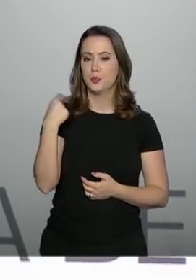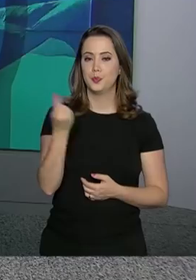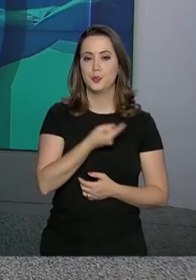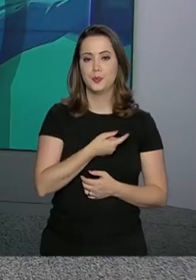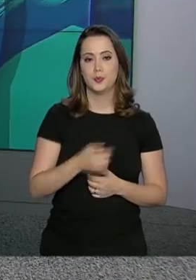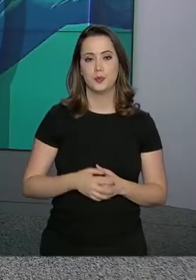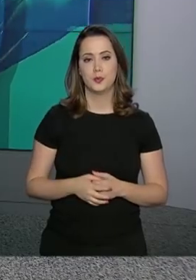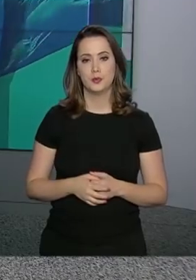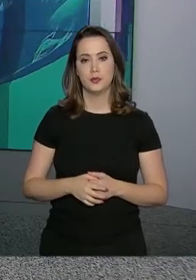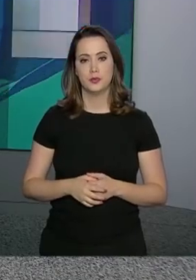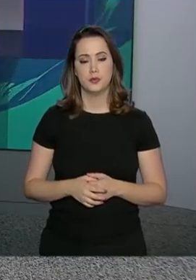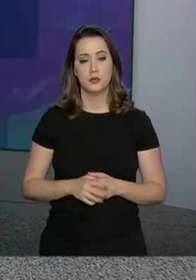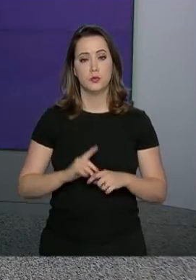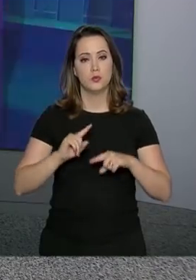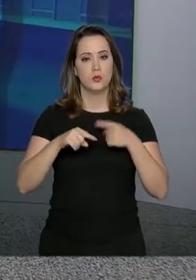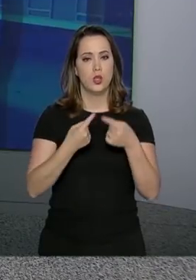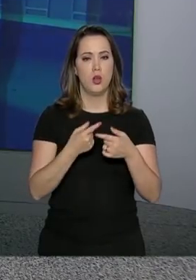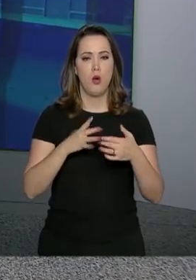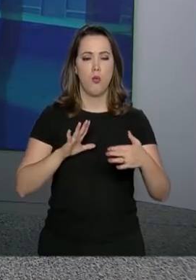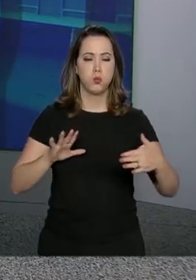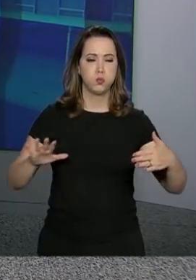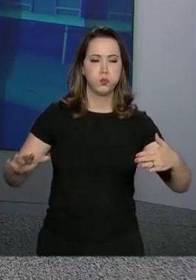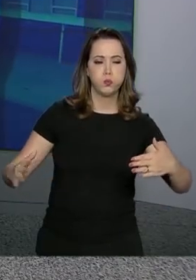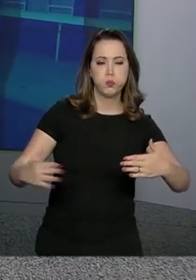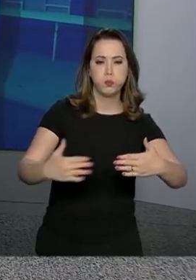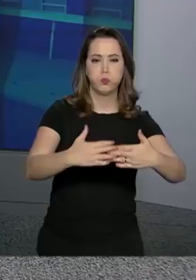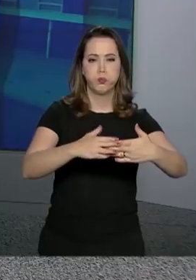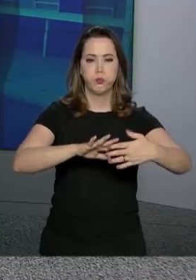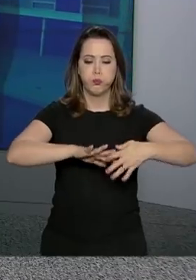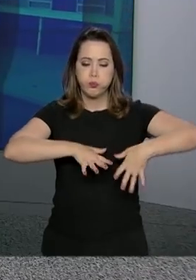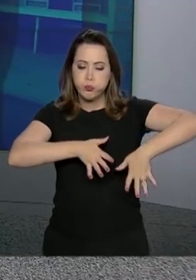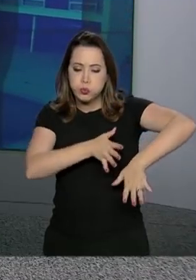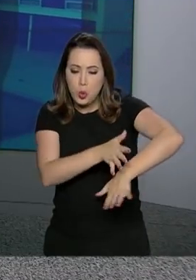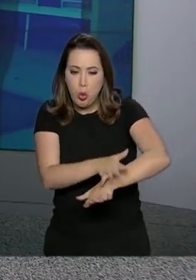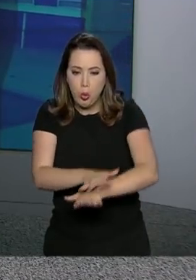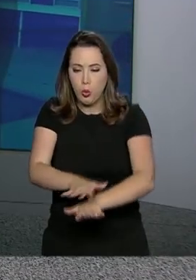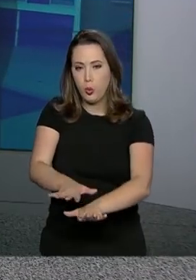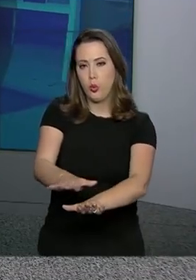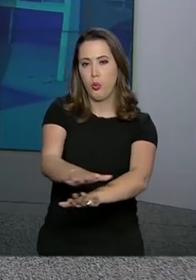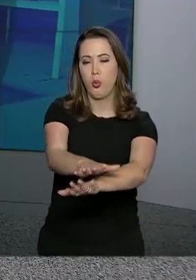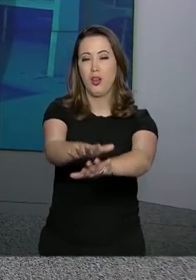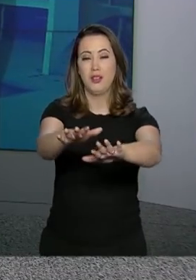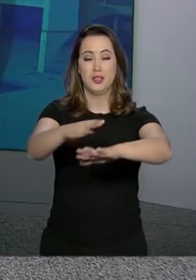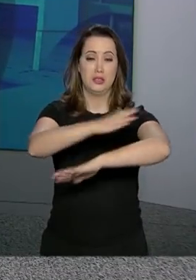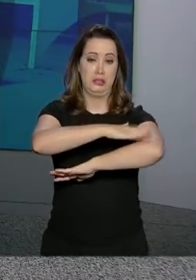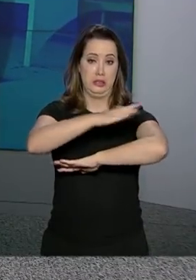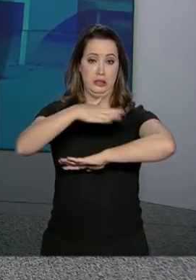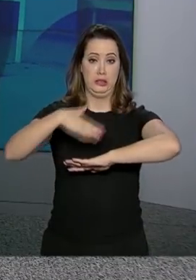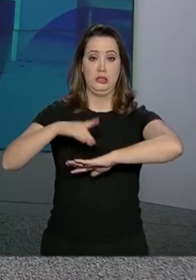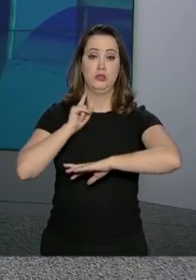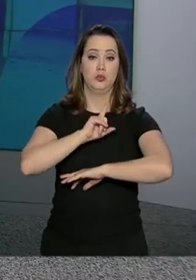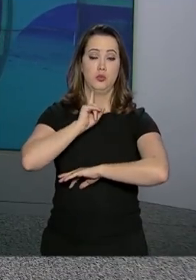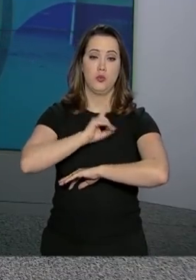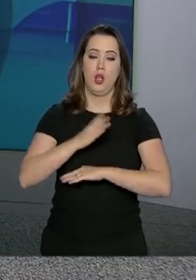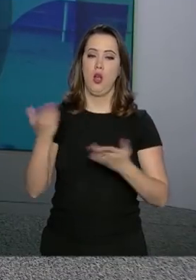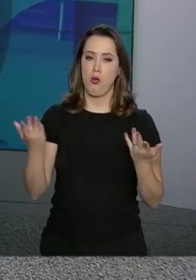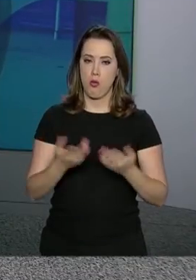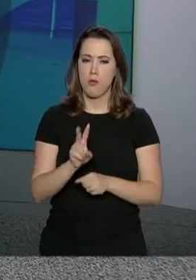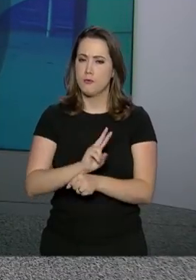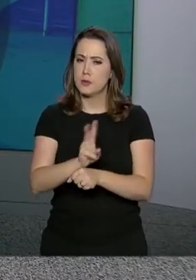nós. Depois do rompimento da barragem de rejeitos em Brumadinho, Minas Gerais, o governo tem